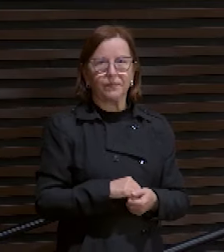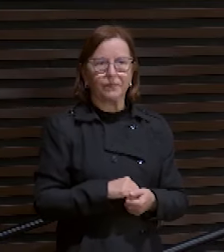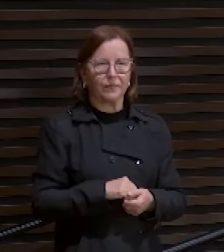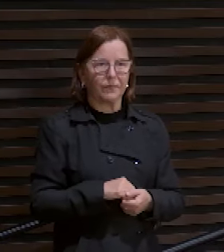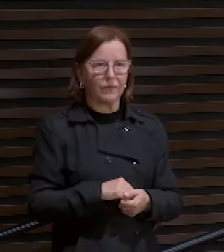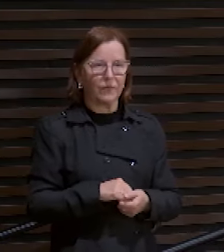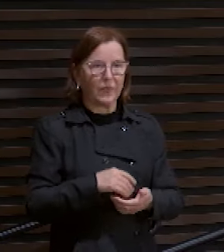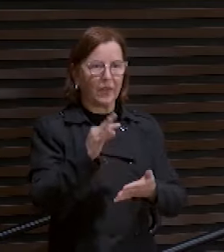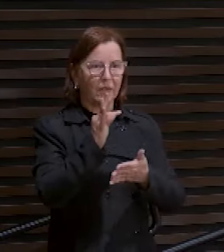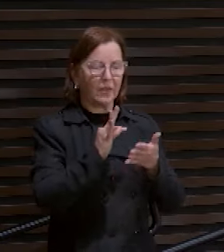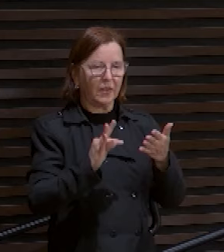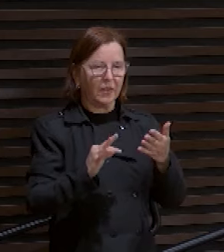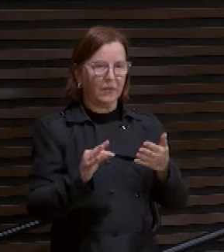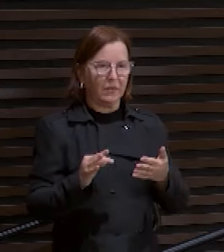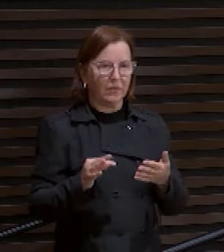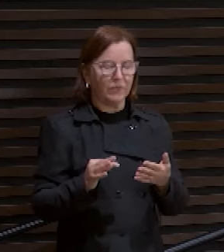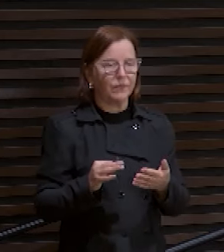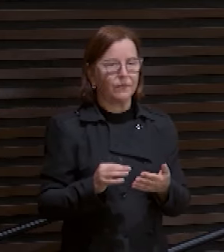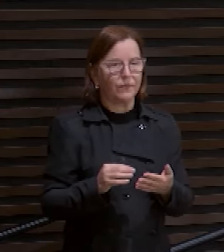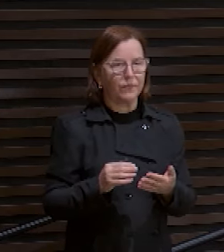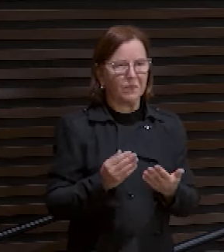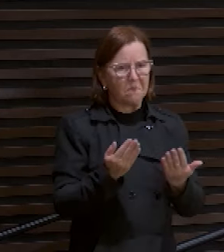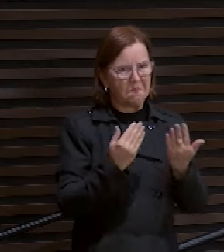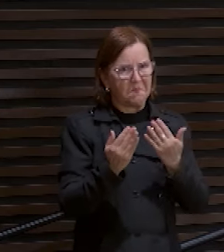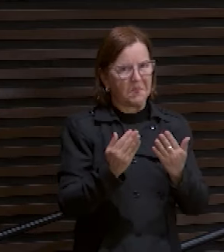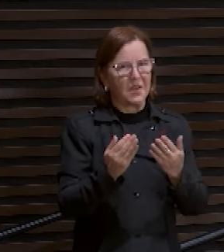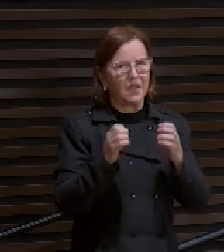O texto chamado Sinótipo Paralelo.